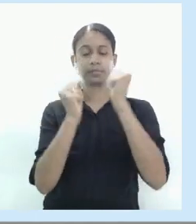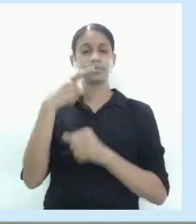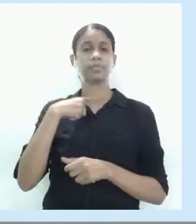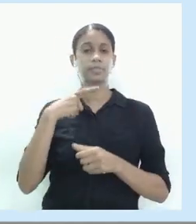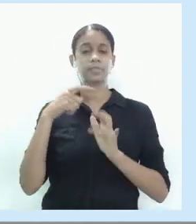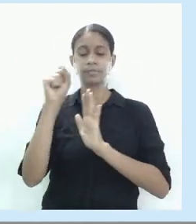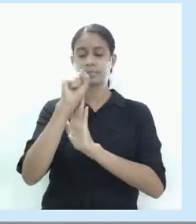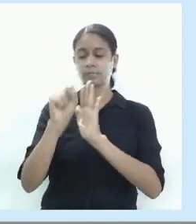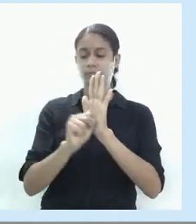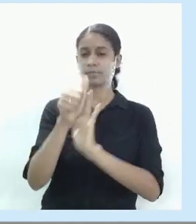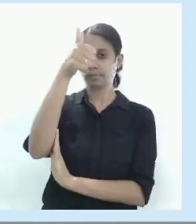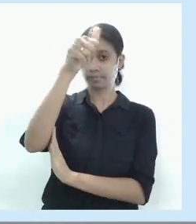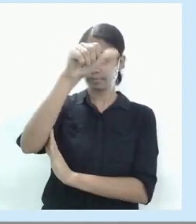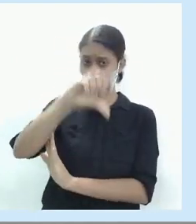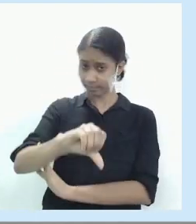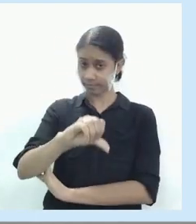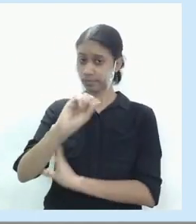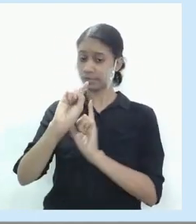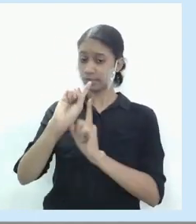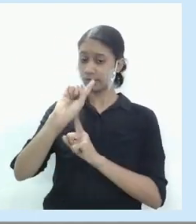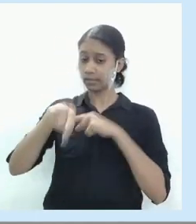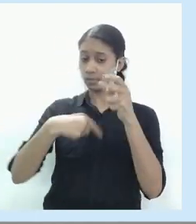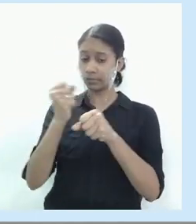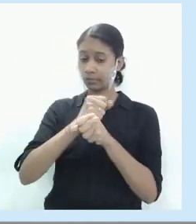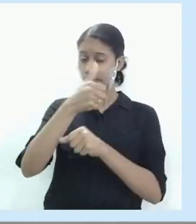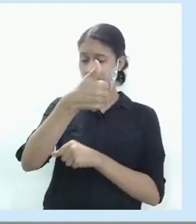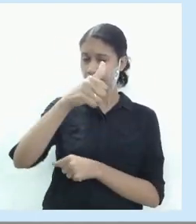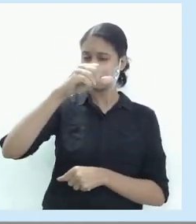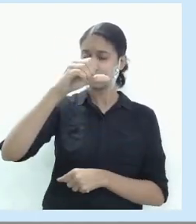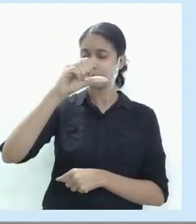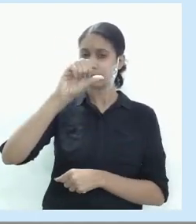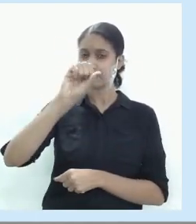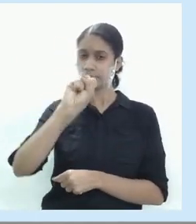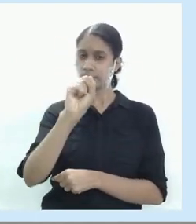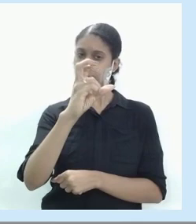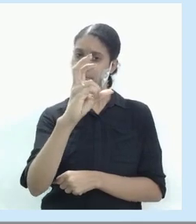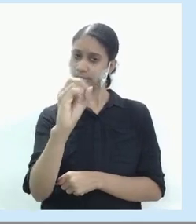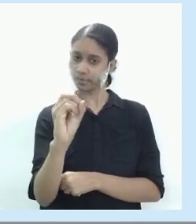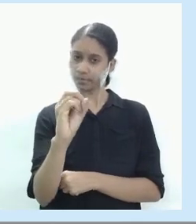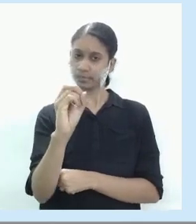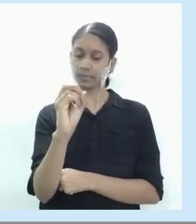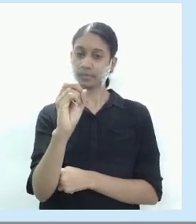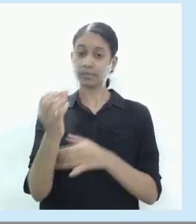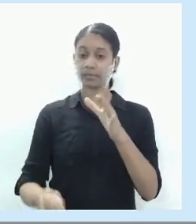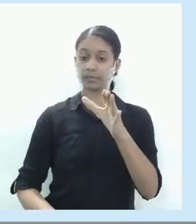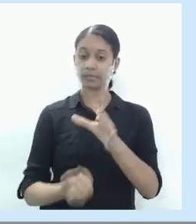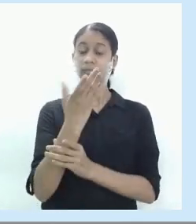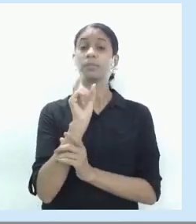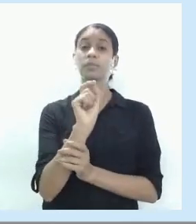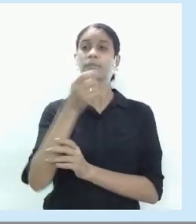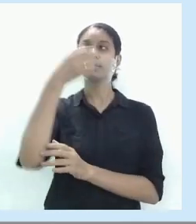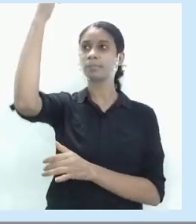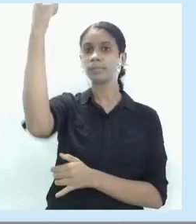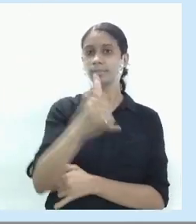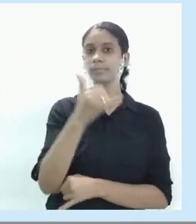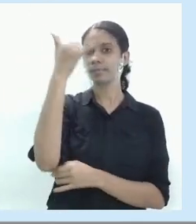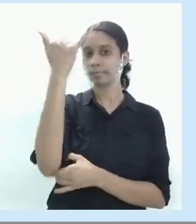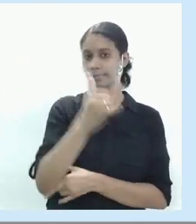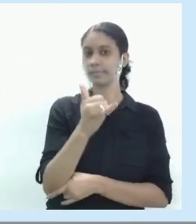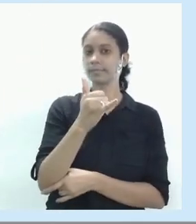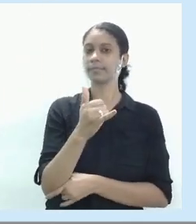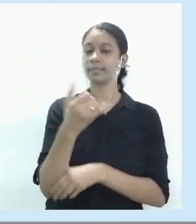século XIX, após 1850, com o advento da eletricidade. Então a eletricidade